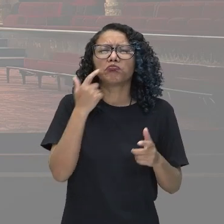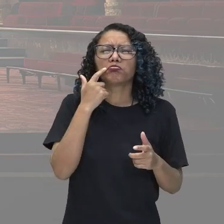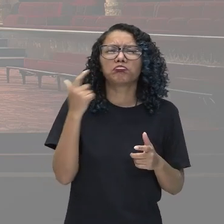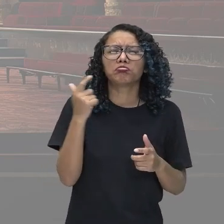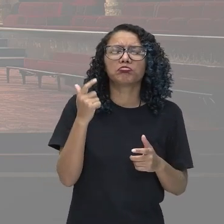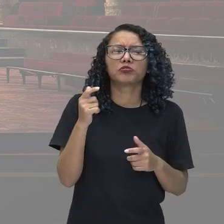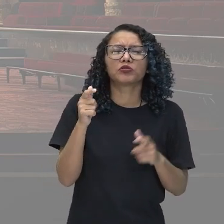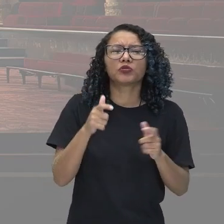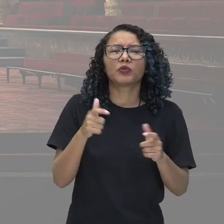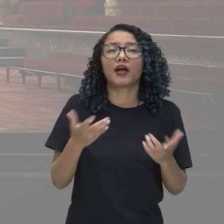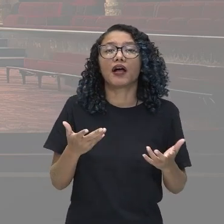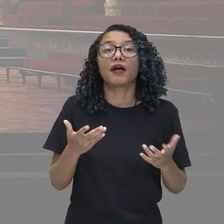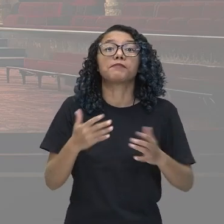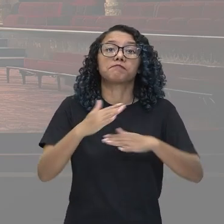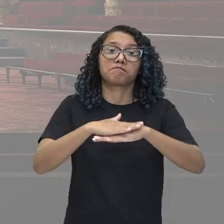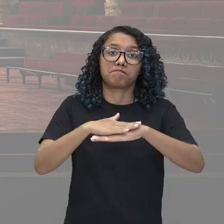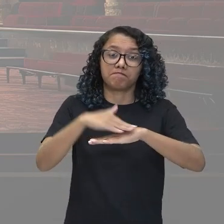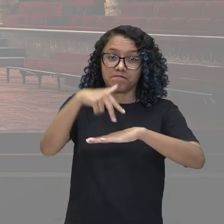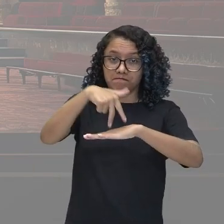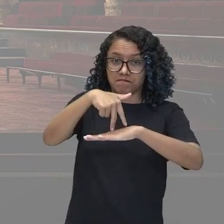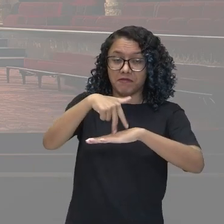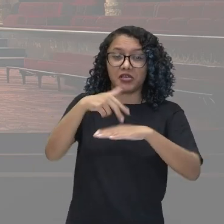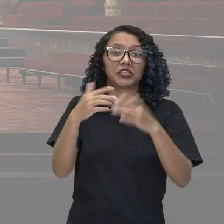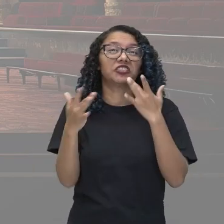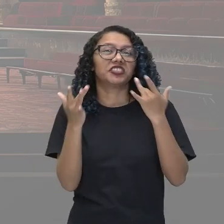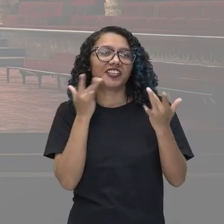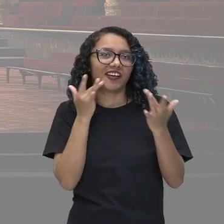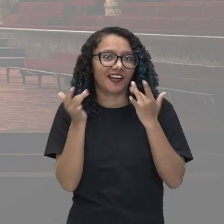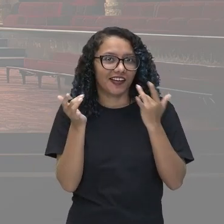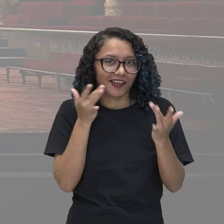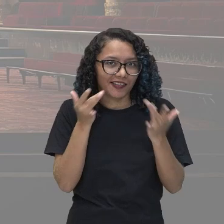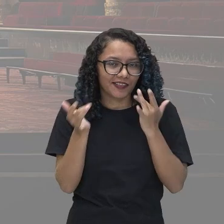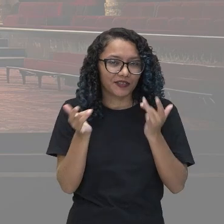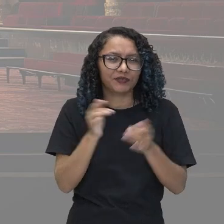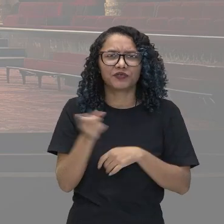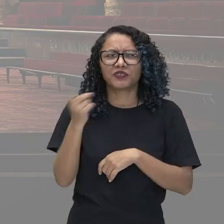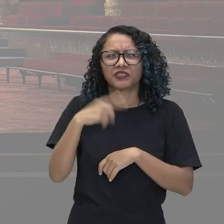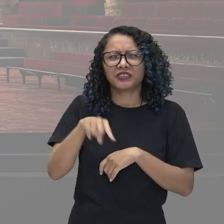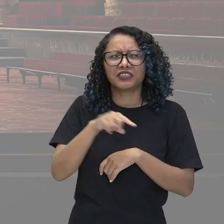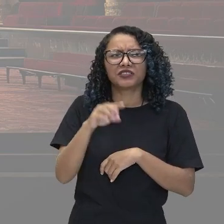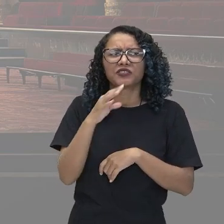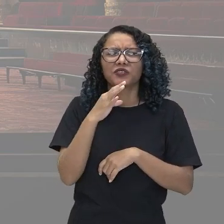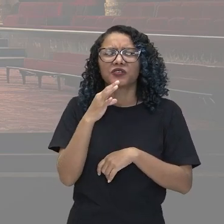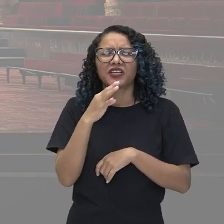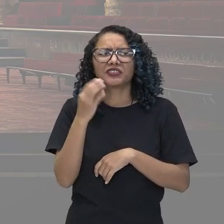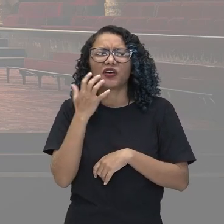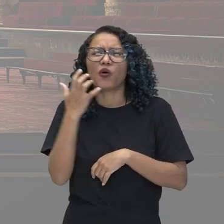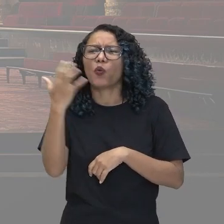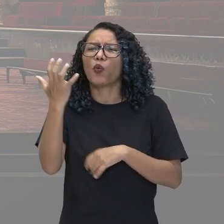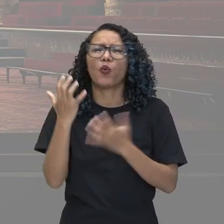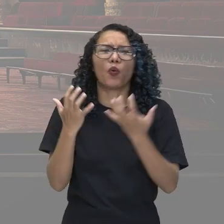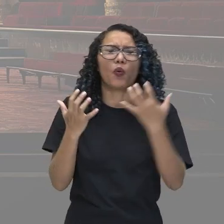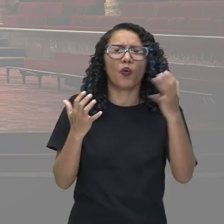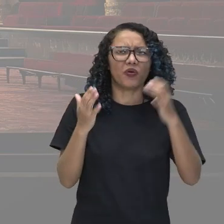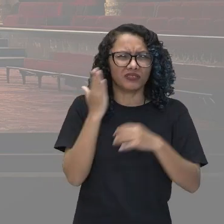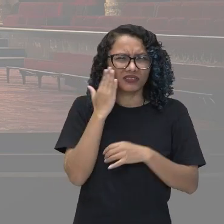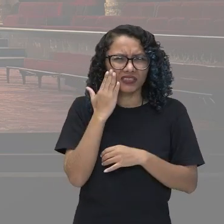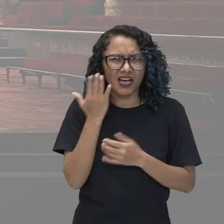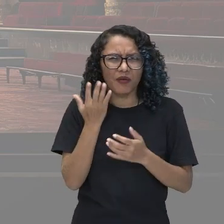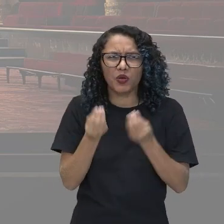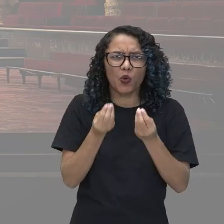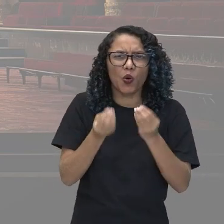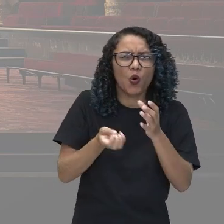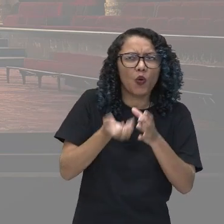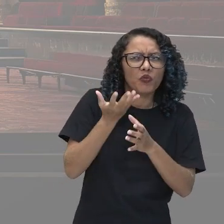teatro. Então, você sabe o que é ópera? Como ela surgiu? Porque é uma